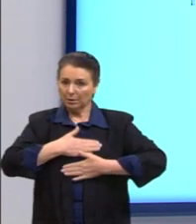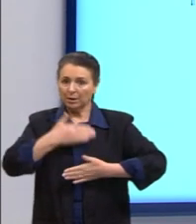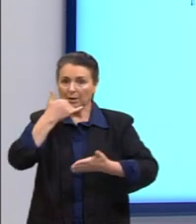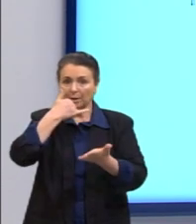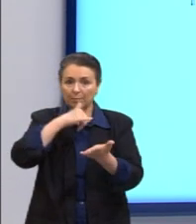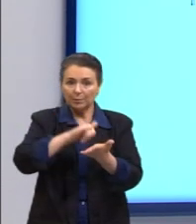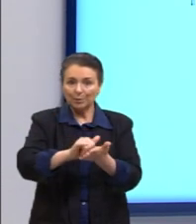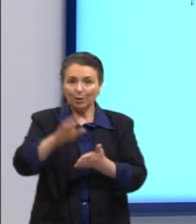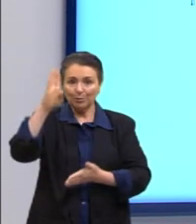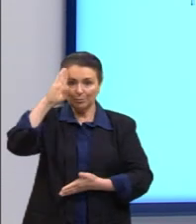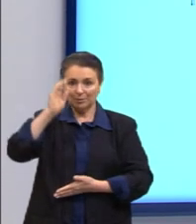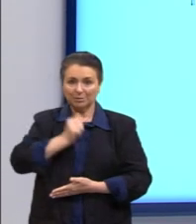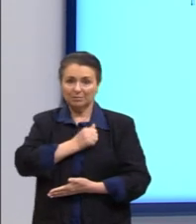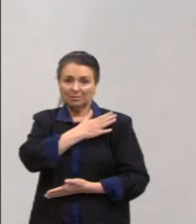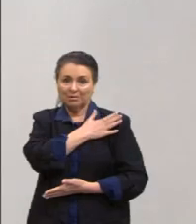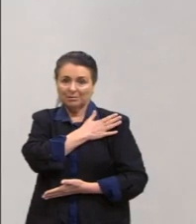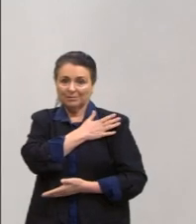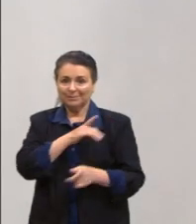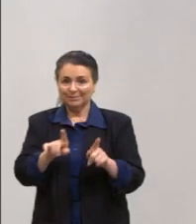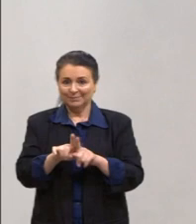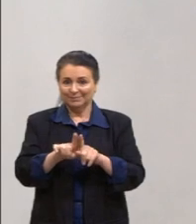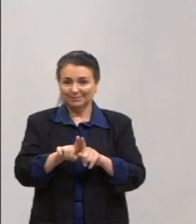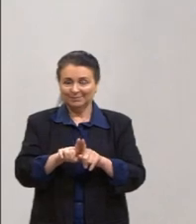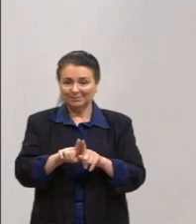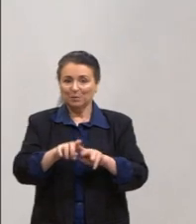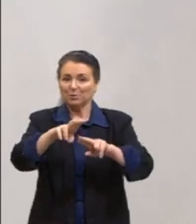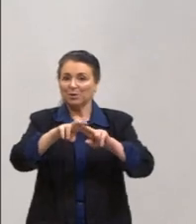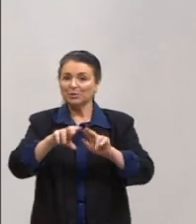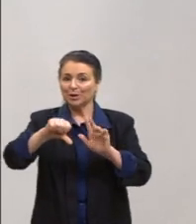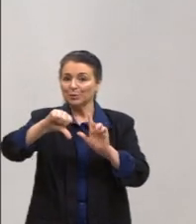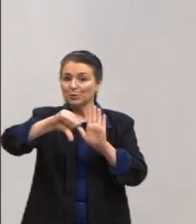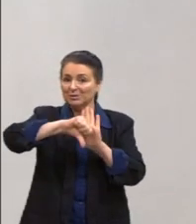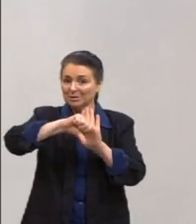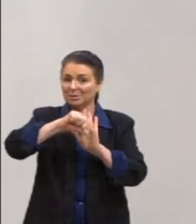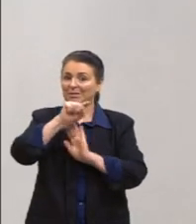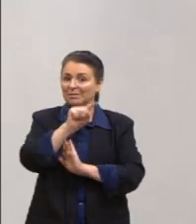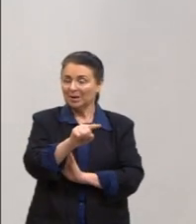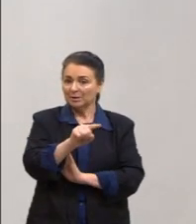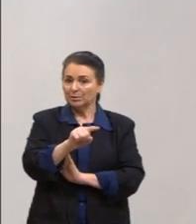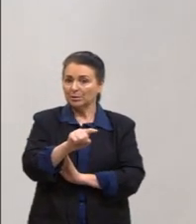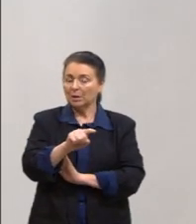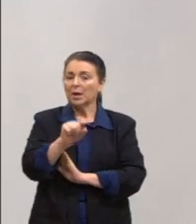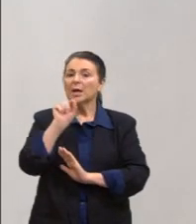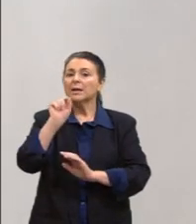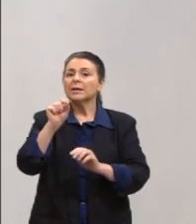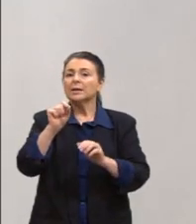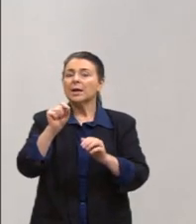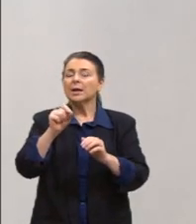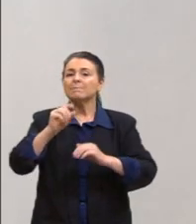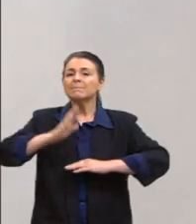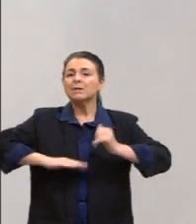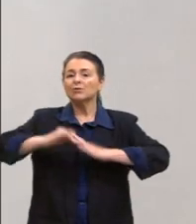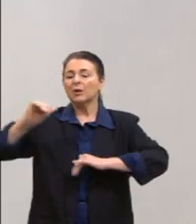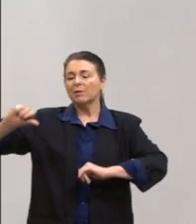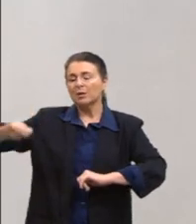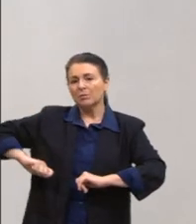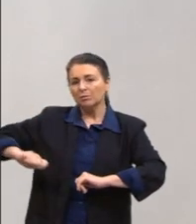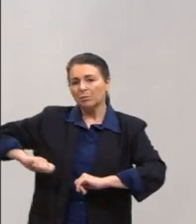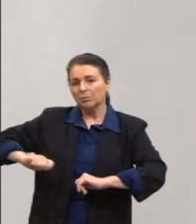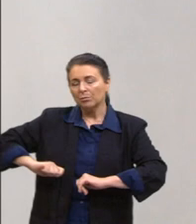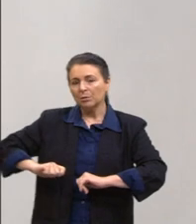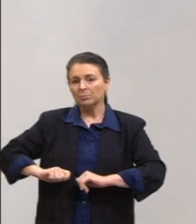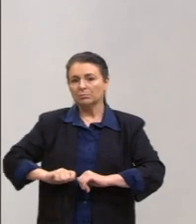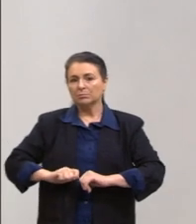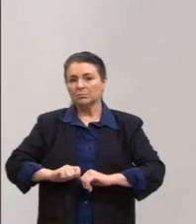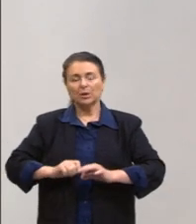os militares pelos seus crimes. Então, os torturadores, os ditadores, não foram julgados no Brasil.